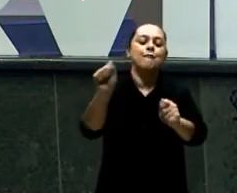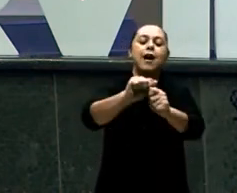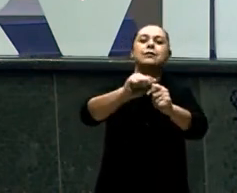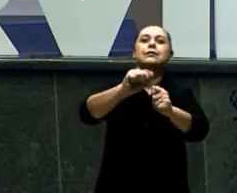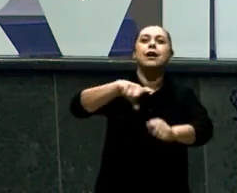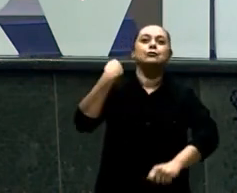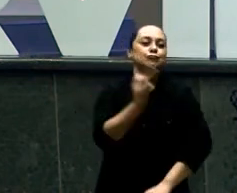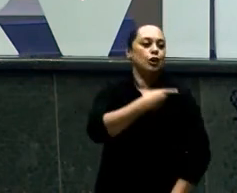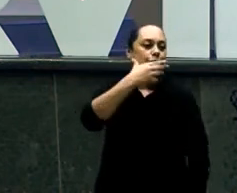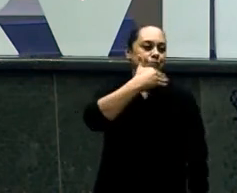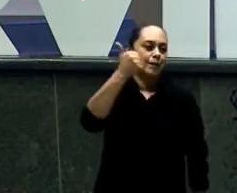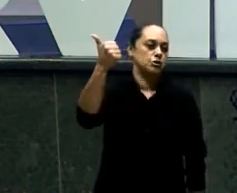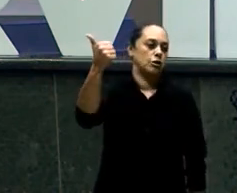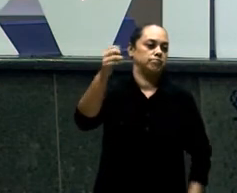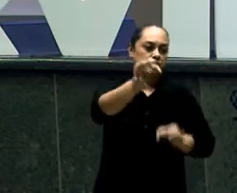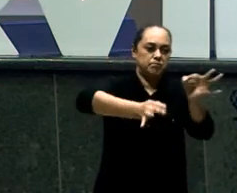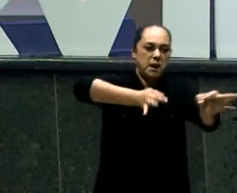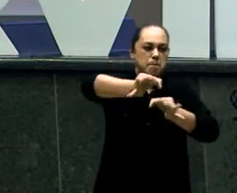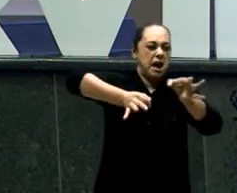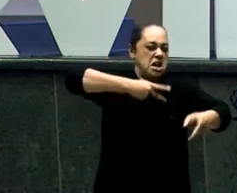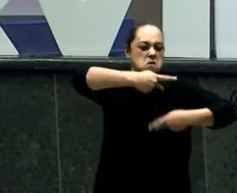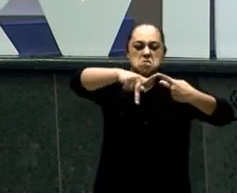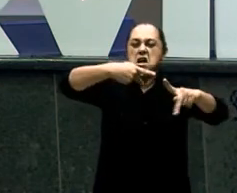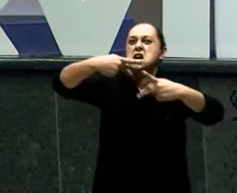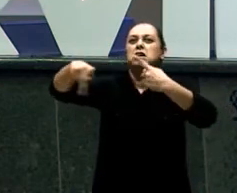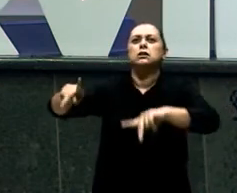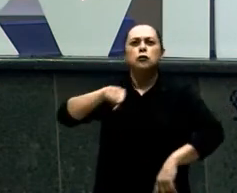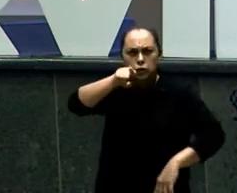Na presença de Deus Quem recebe esta palavra